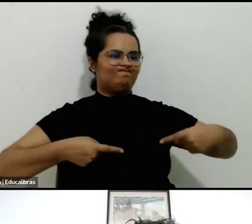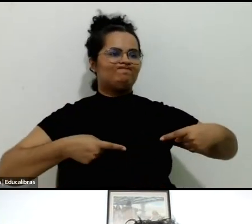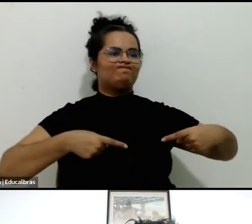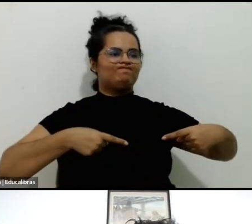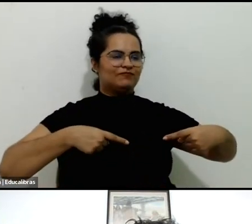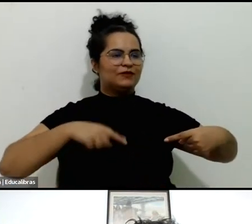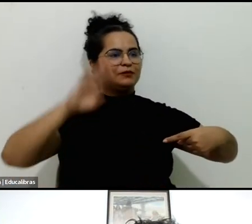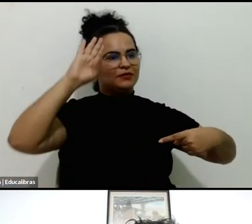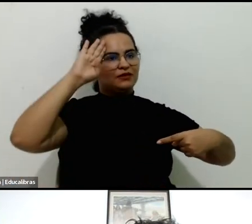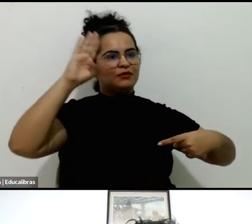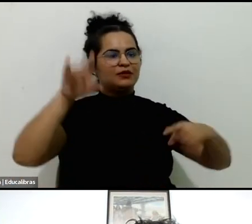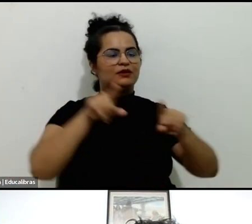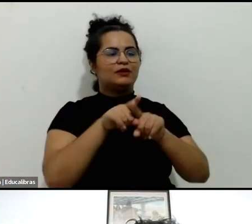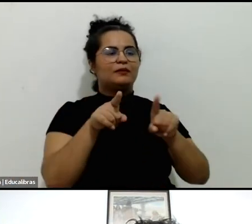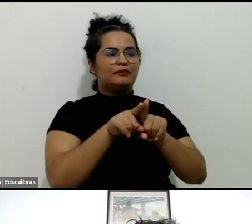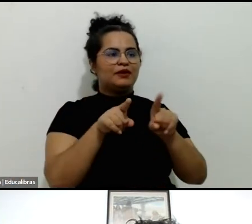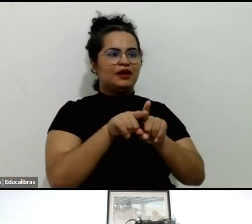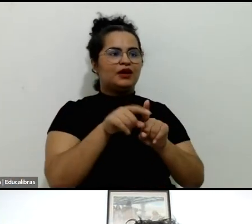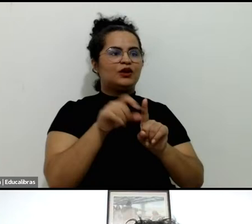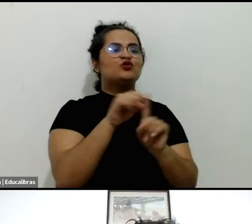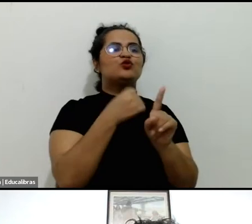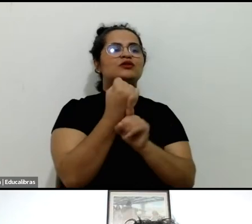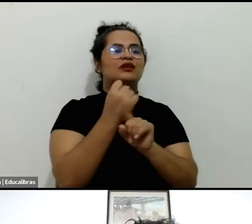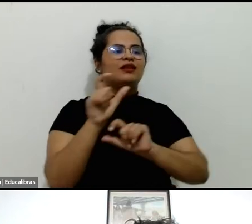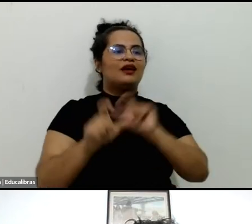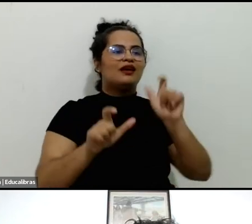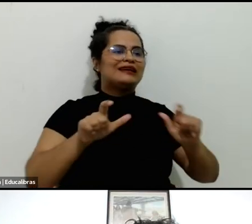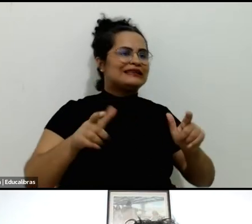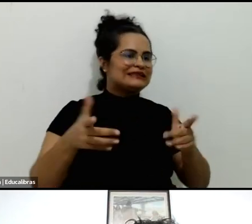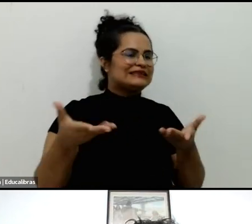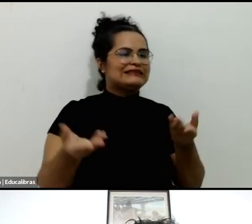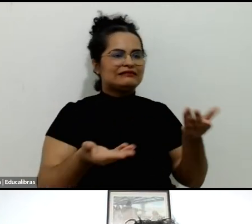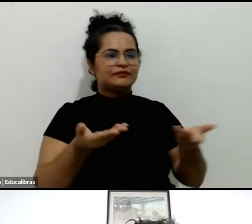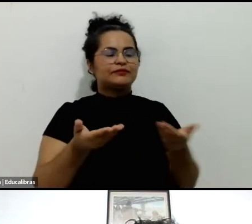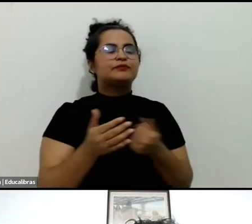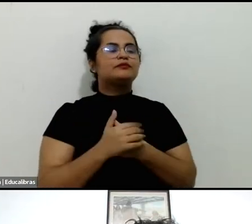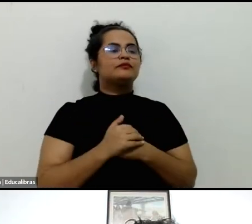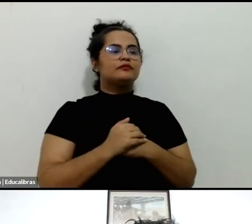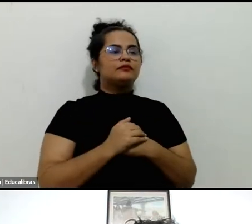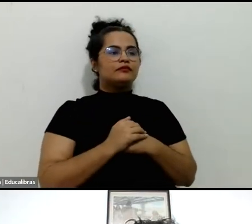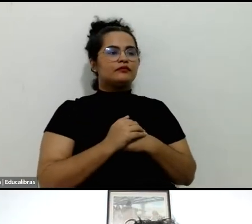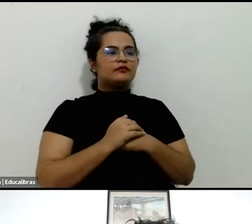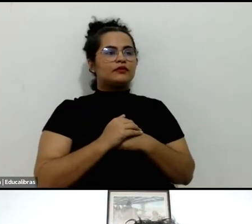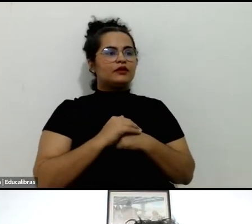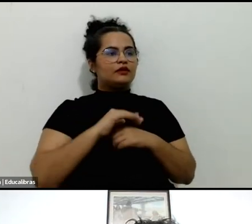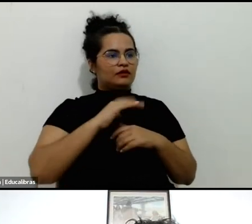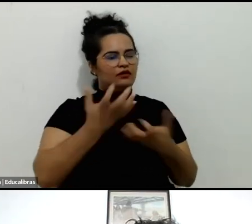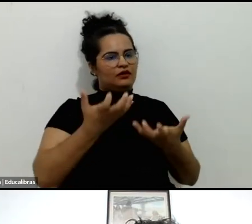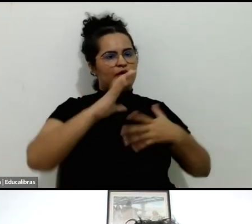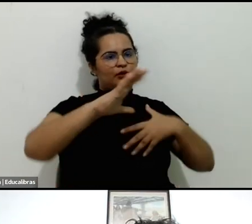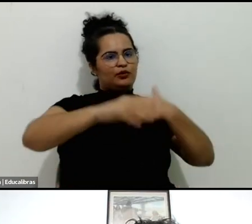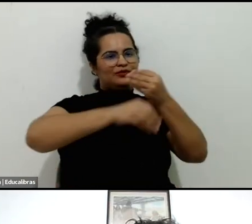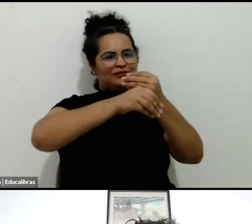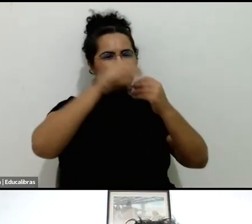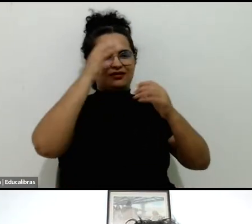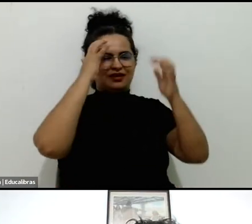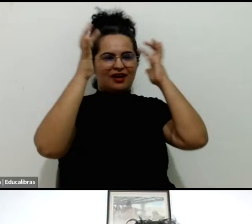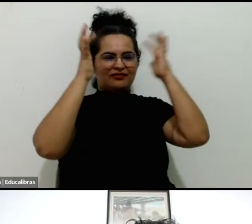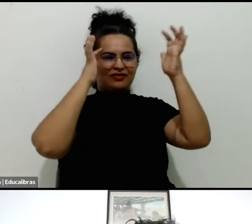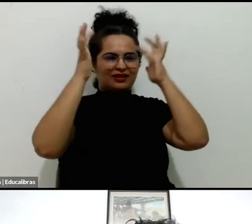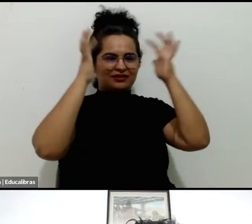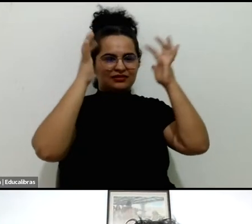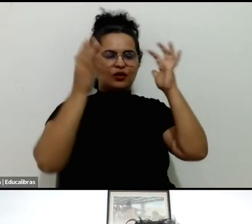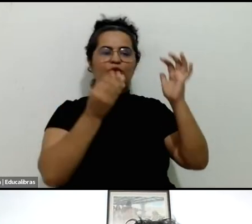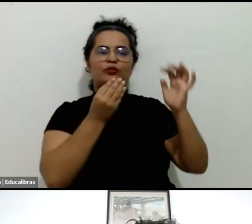organizações da sociedade civil. Para contribuir nessa breve reflexão, podemos explorar algumas oportunidades e